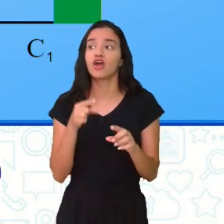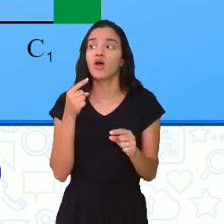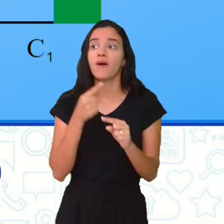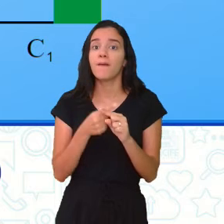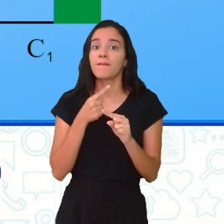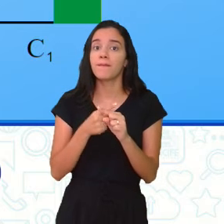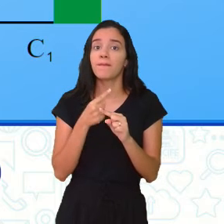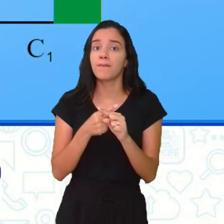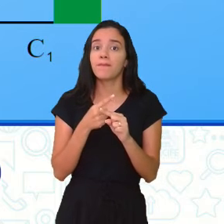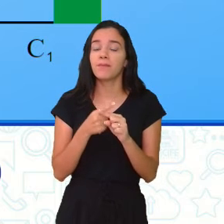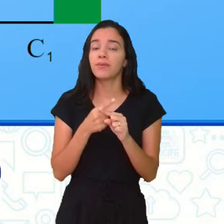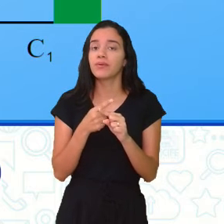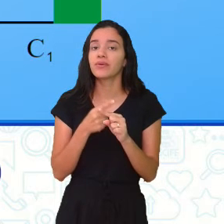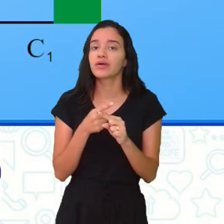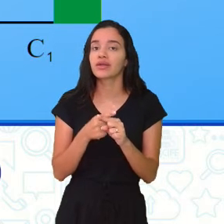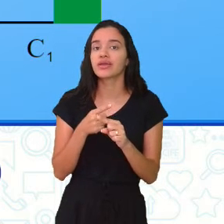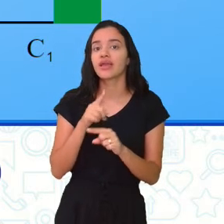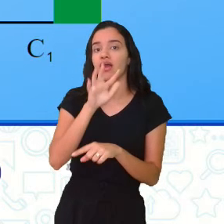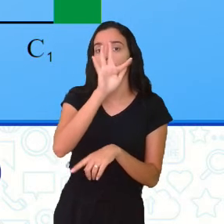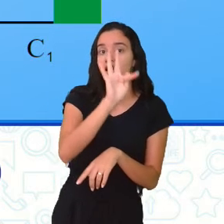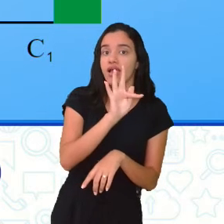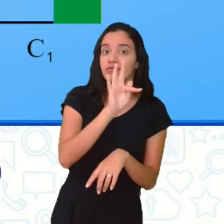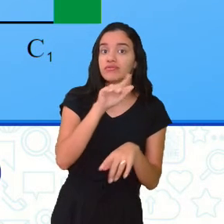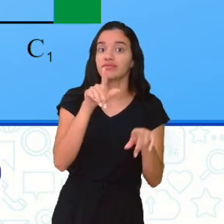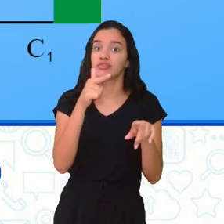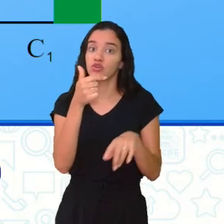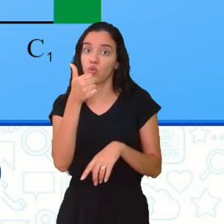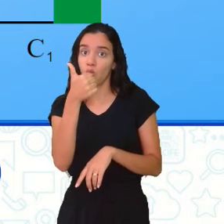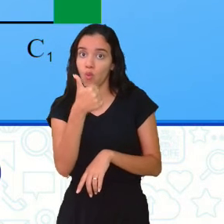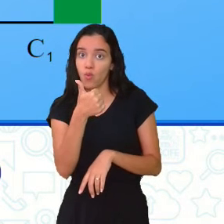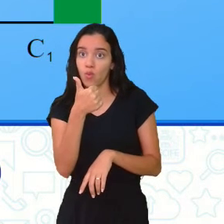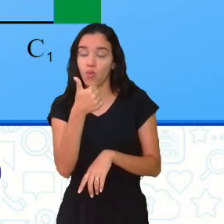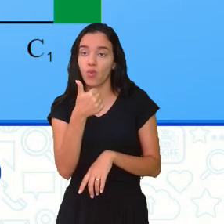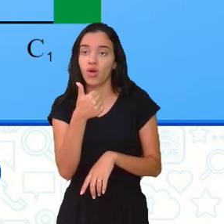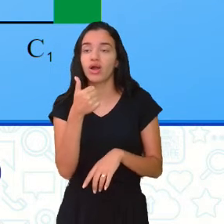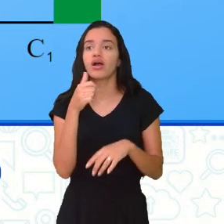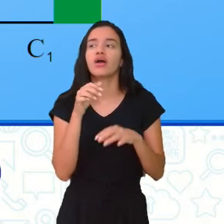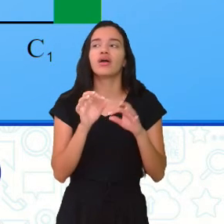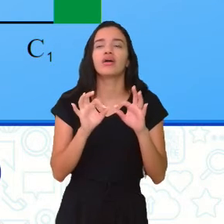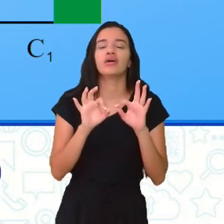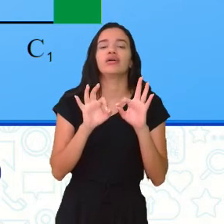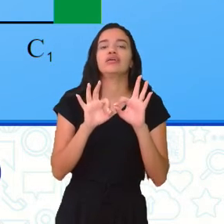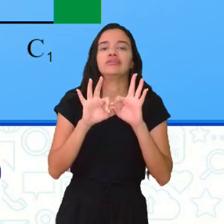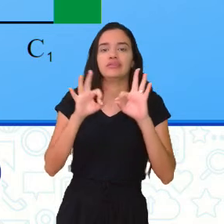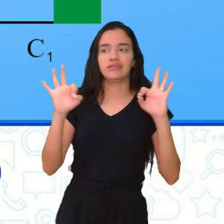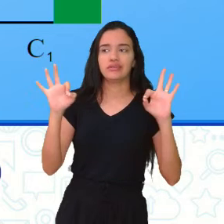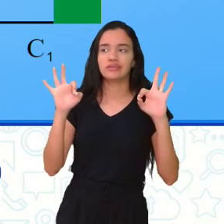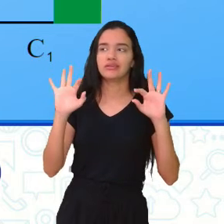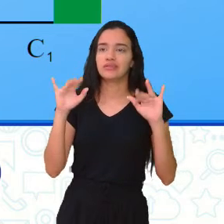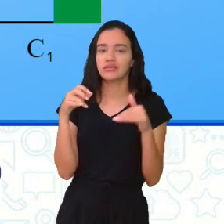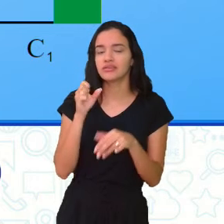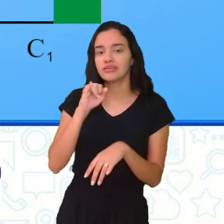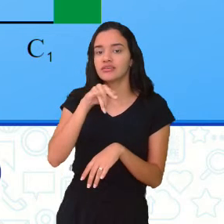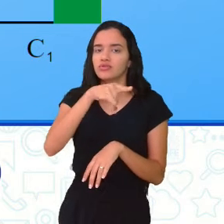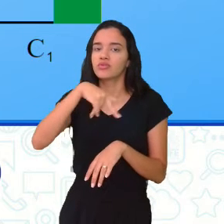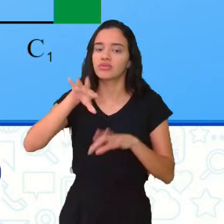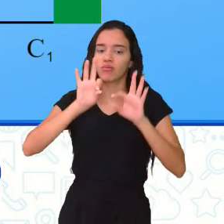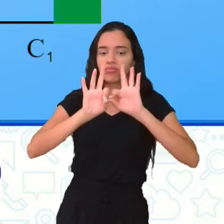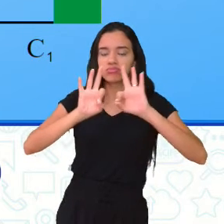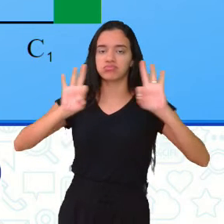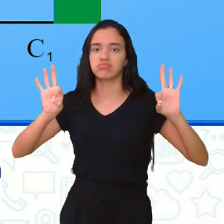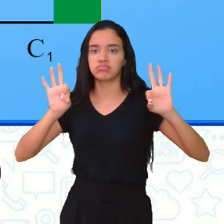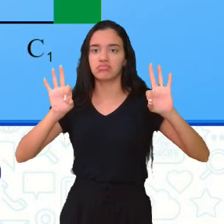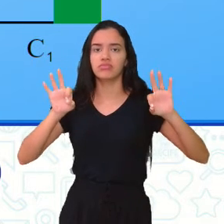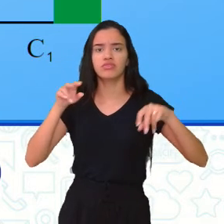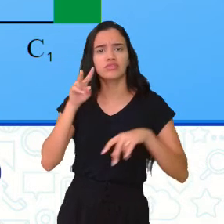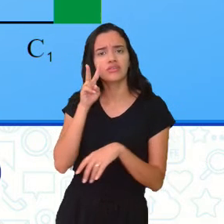ele está chamando o F e F1. Veja, essa distância, se vocês fossem medir, vocês